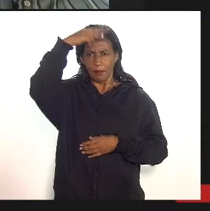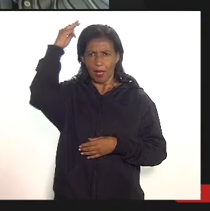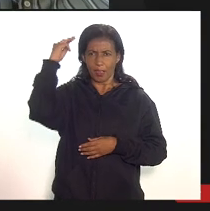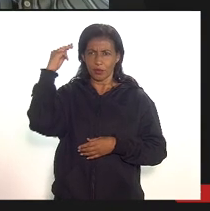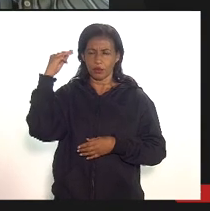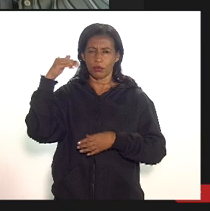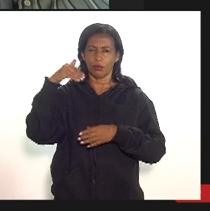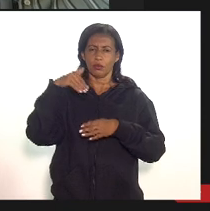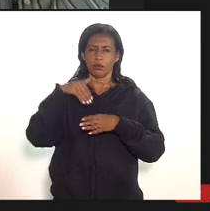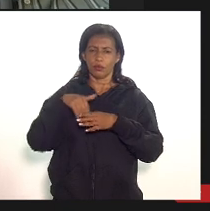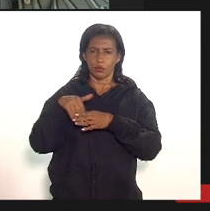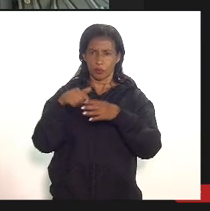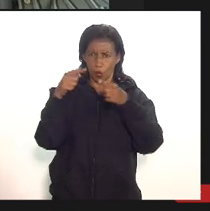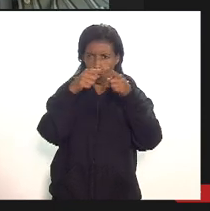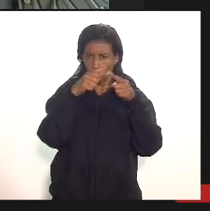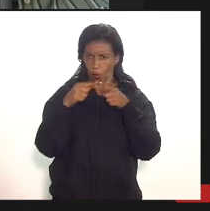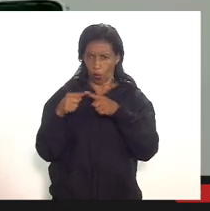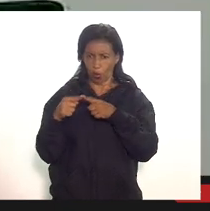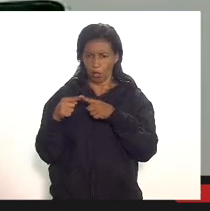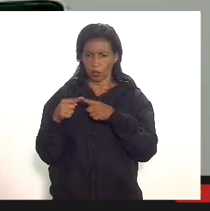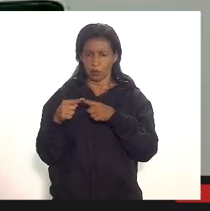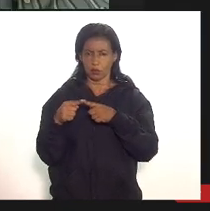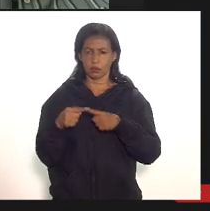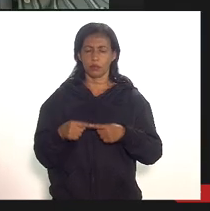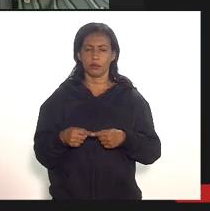concorda favorável presidente